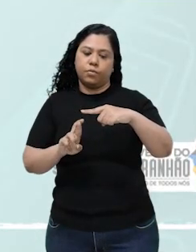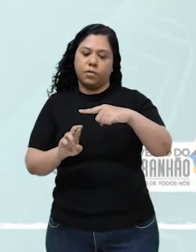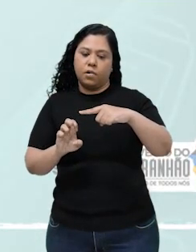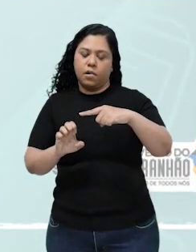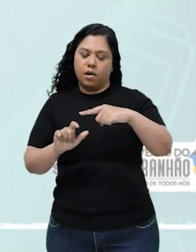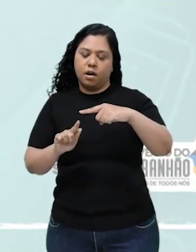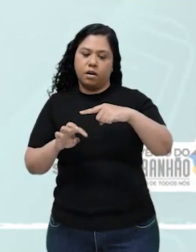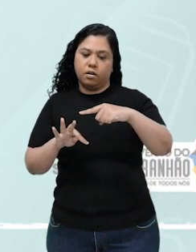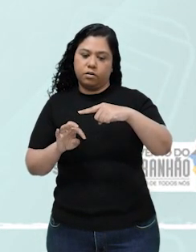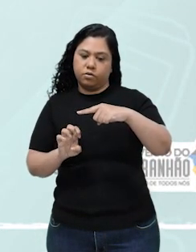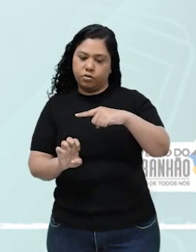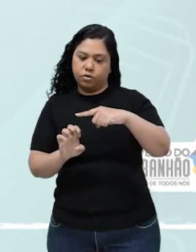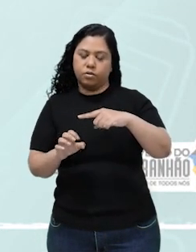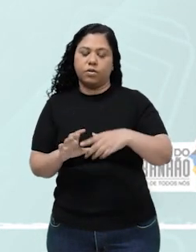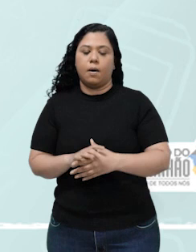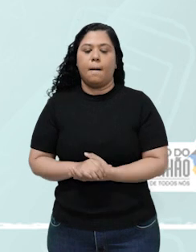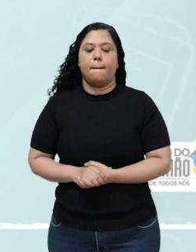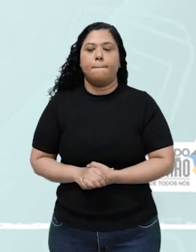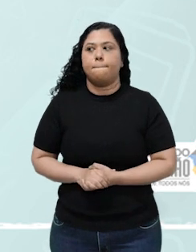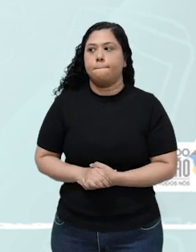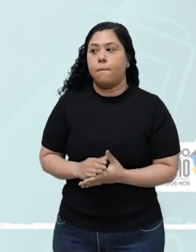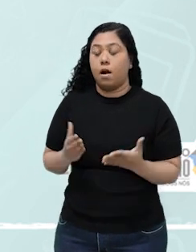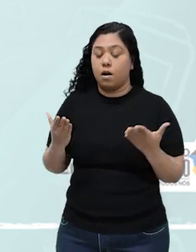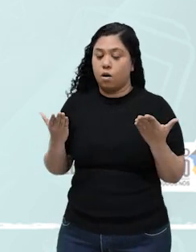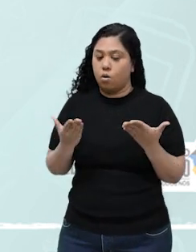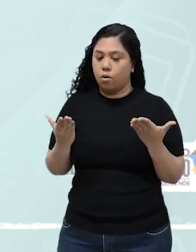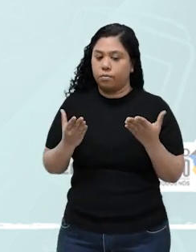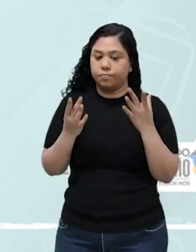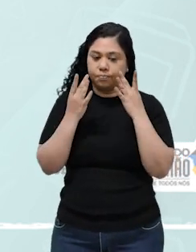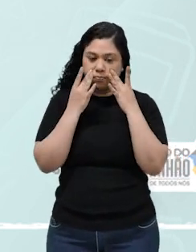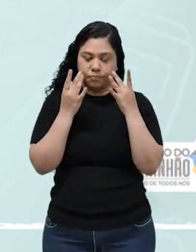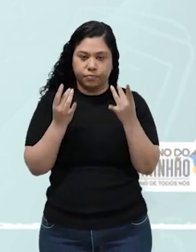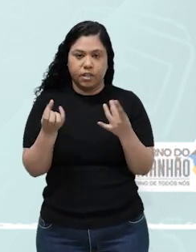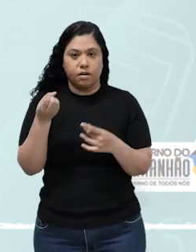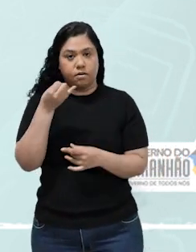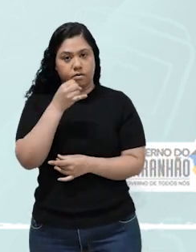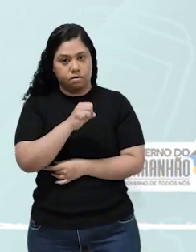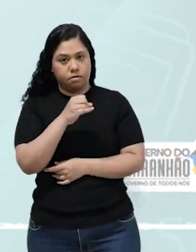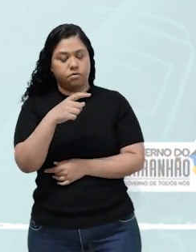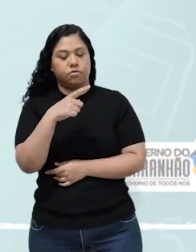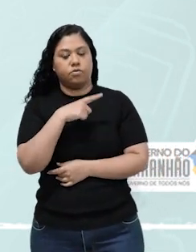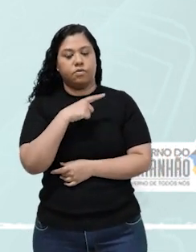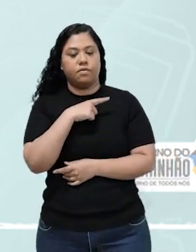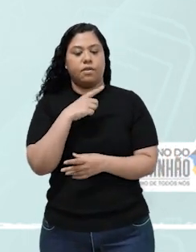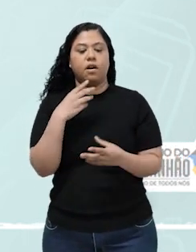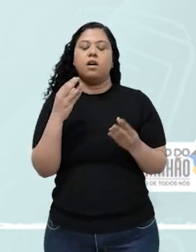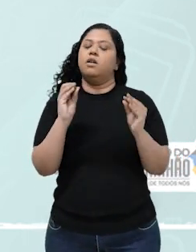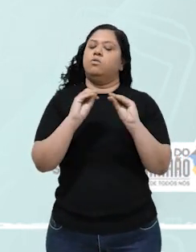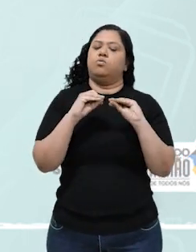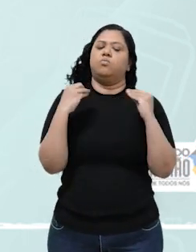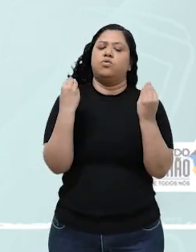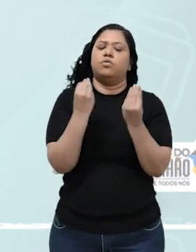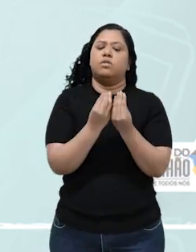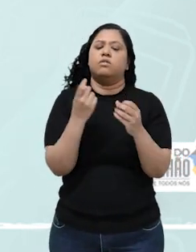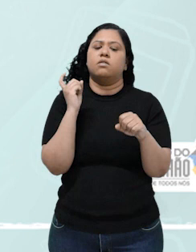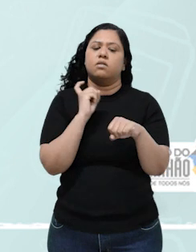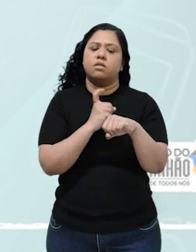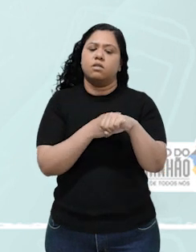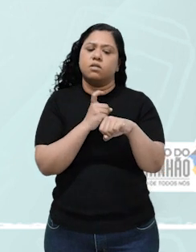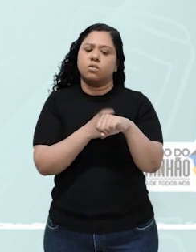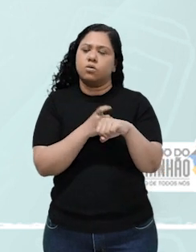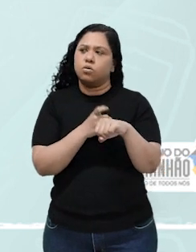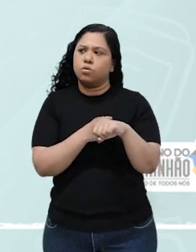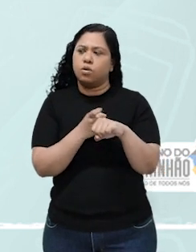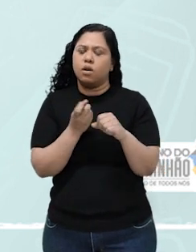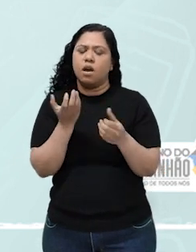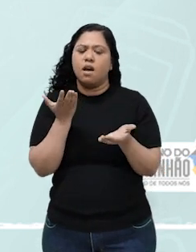Constante de equilíbrio em termos de concentração. Agora, olha só. Se tivermos substâncias sólidas, em